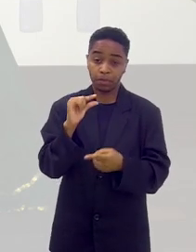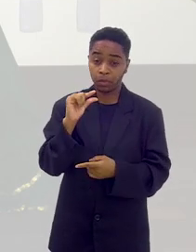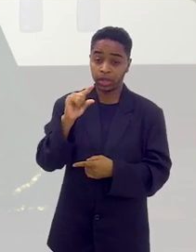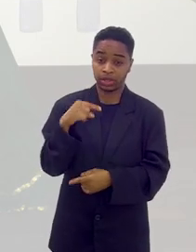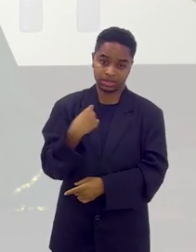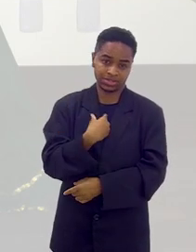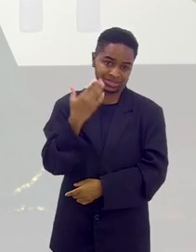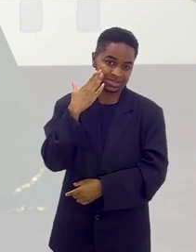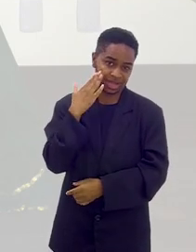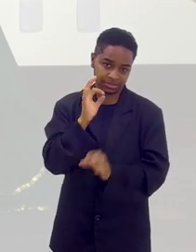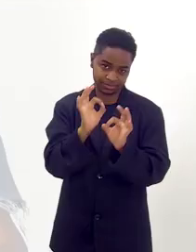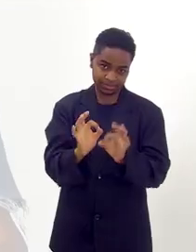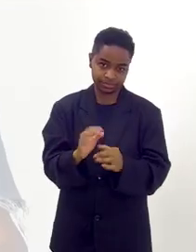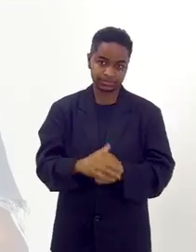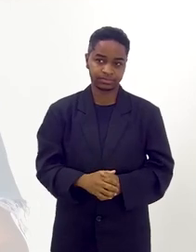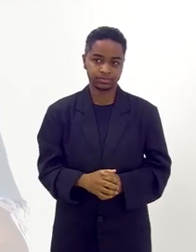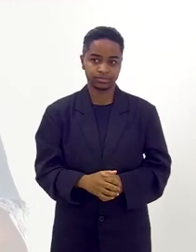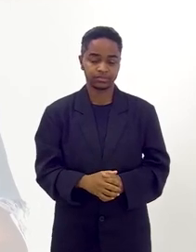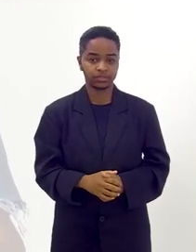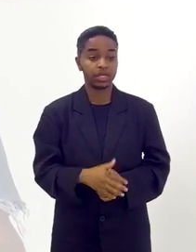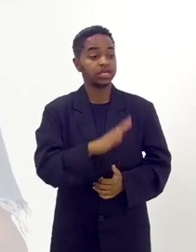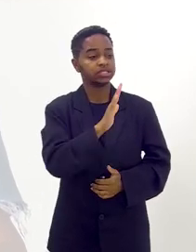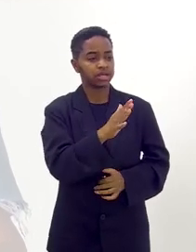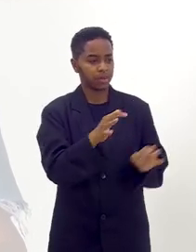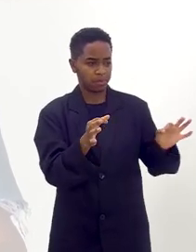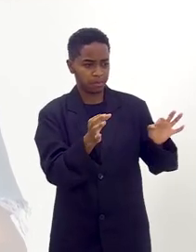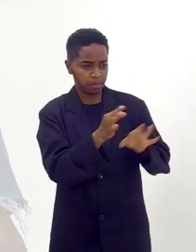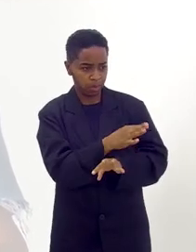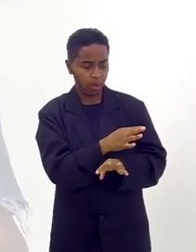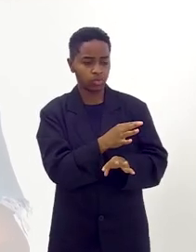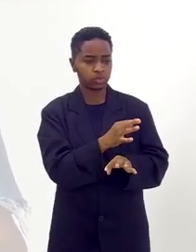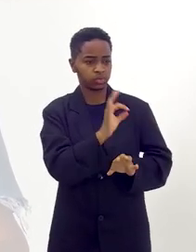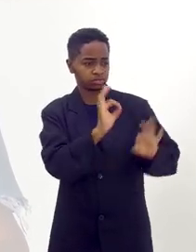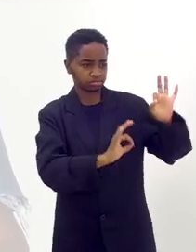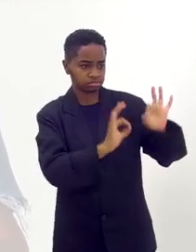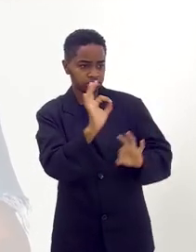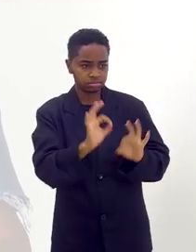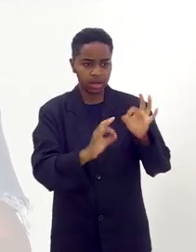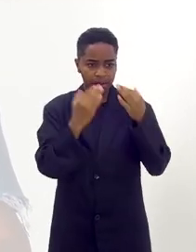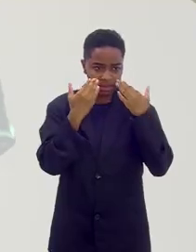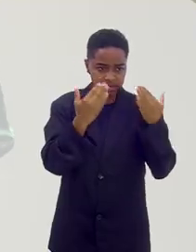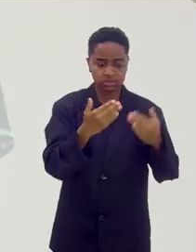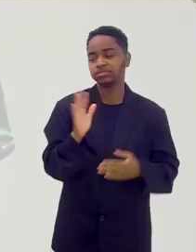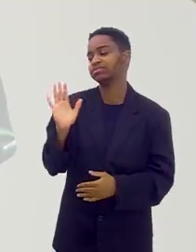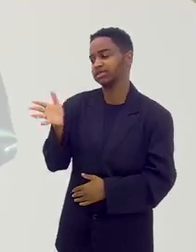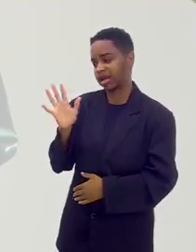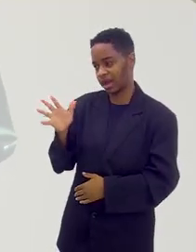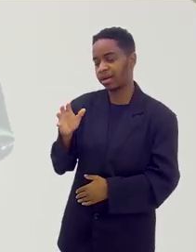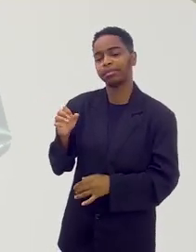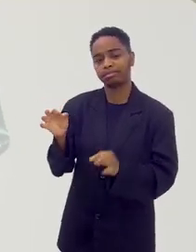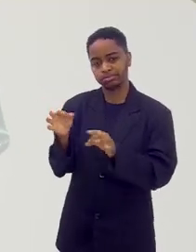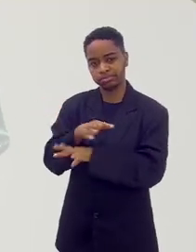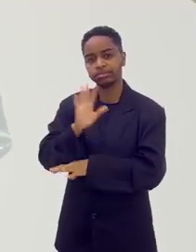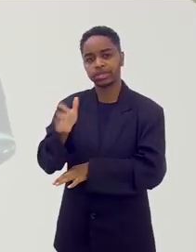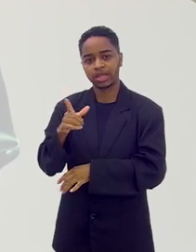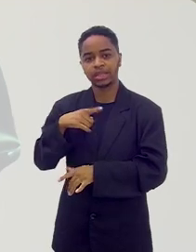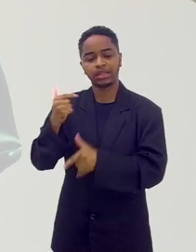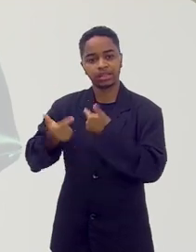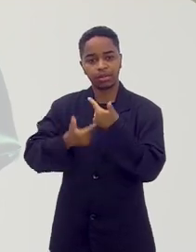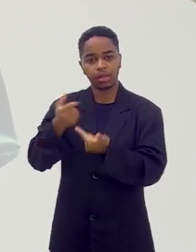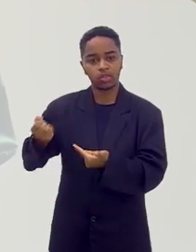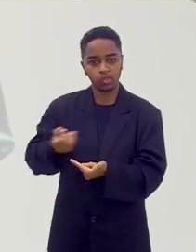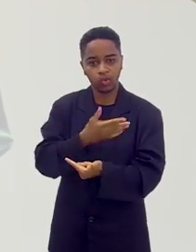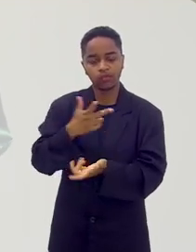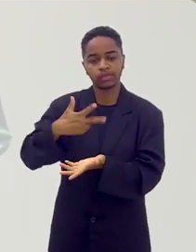O pouquinho do que a gente sabe, né? Um pouquinho. Deve, já está com os números preparados para a Expo Religião? Estou, estou, estou. Estou um monte de trabalho aí